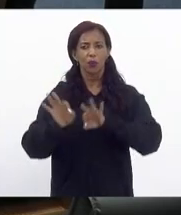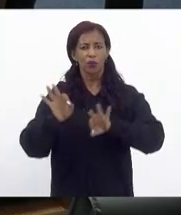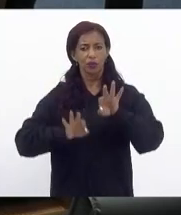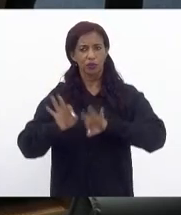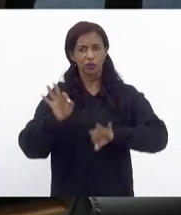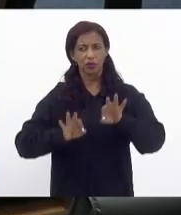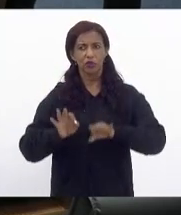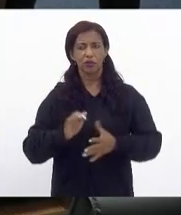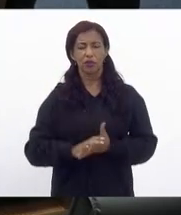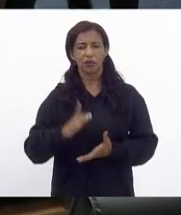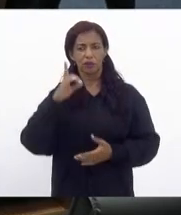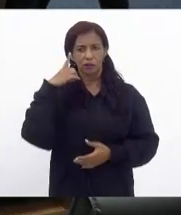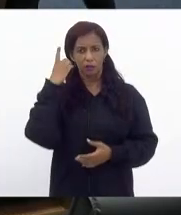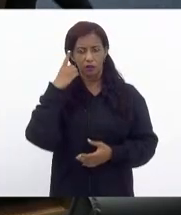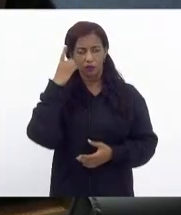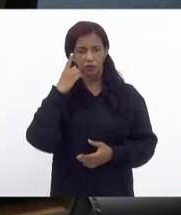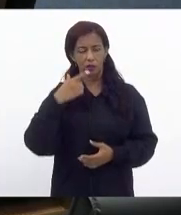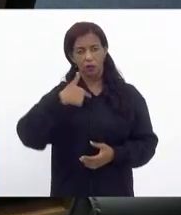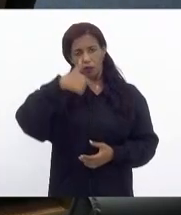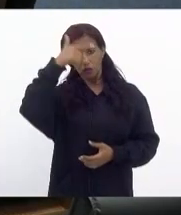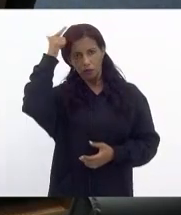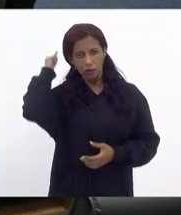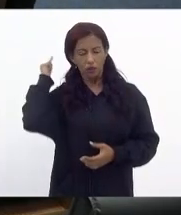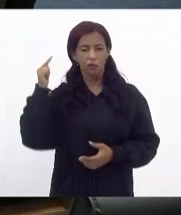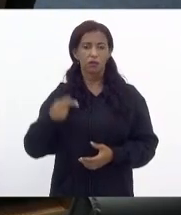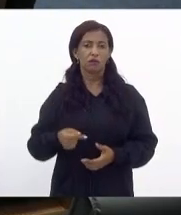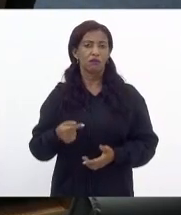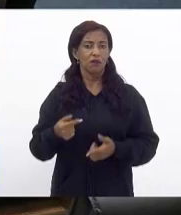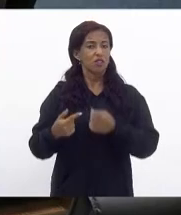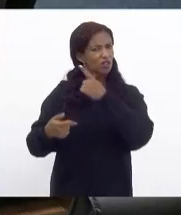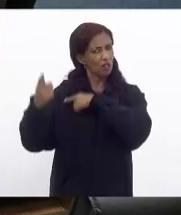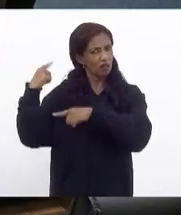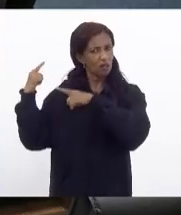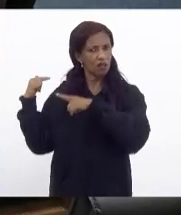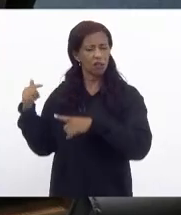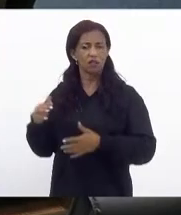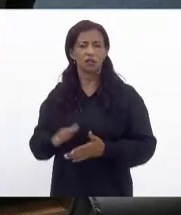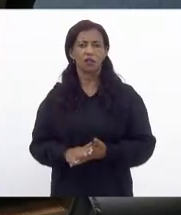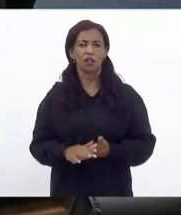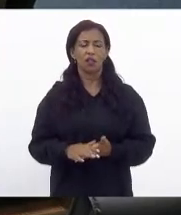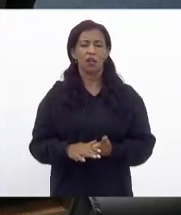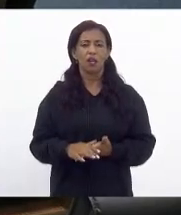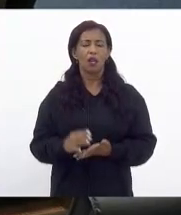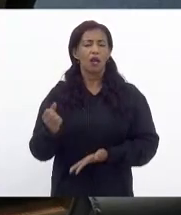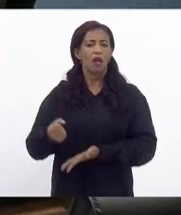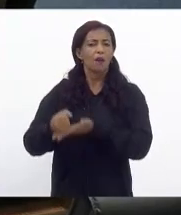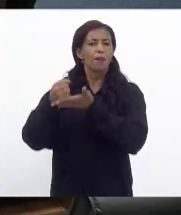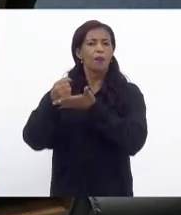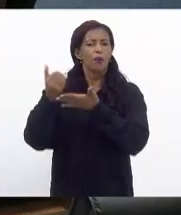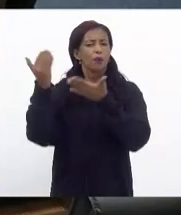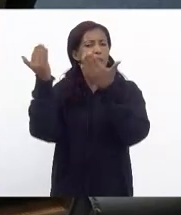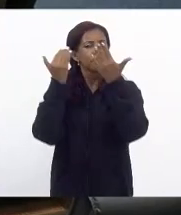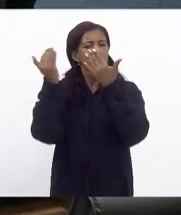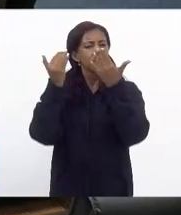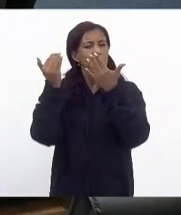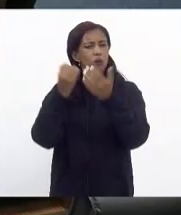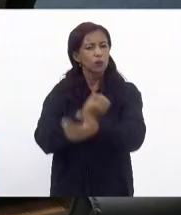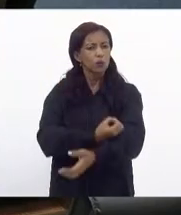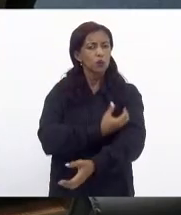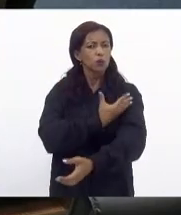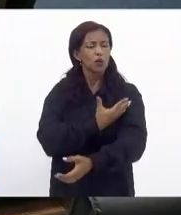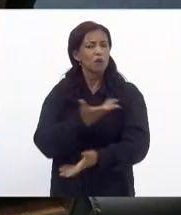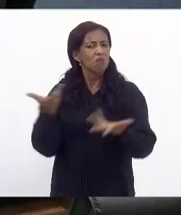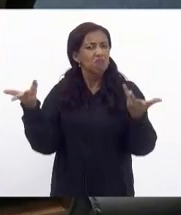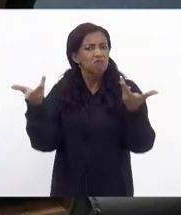do deputado Luiz Paulo que está lá atrás apoio psicossocial emocional é